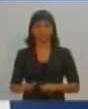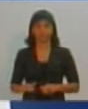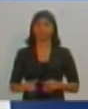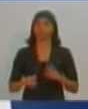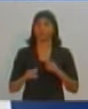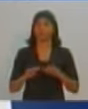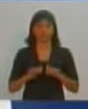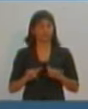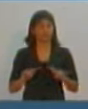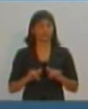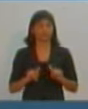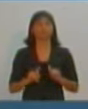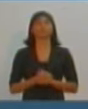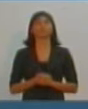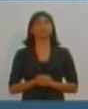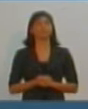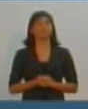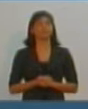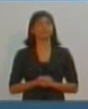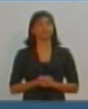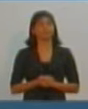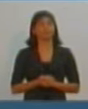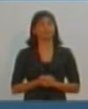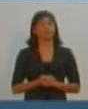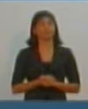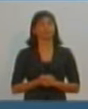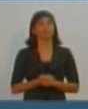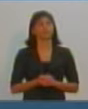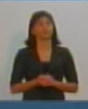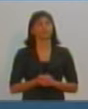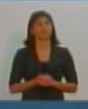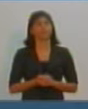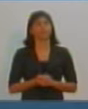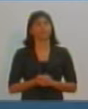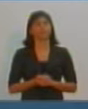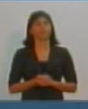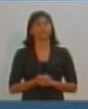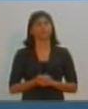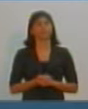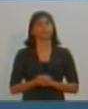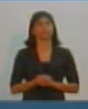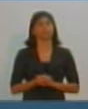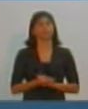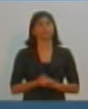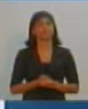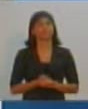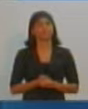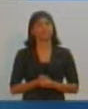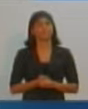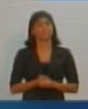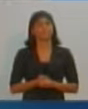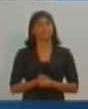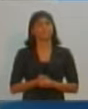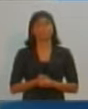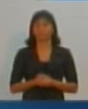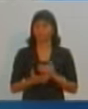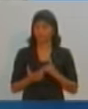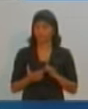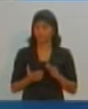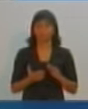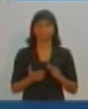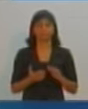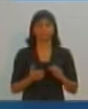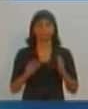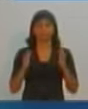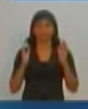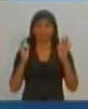piano, aulas de violão. Ok, candidato. Seu tempo se esgotou. Dona Izete, sua réplica, 30 segundos. Bom, completando então, o